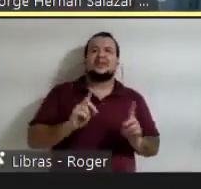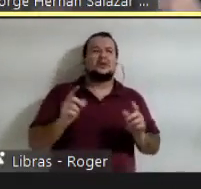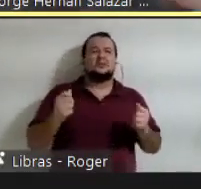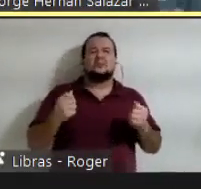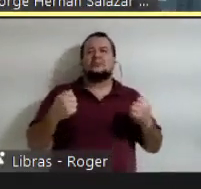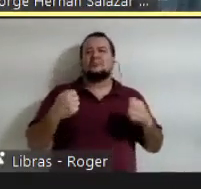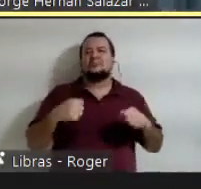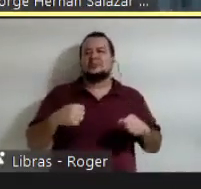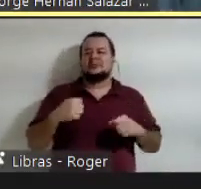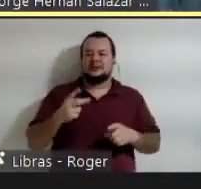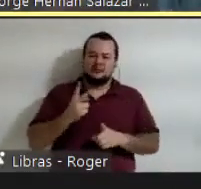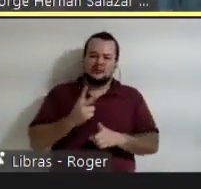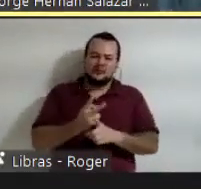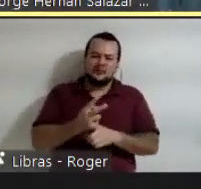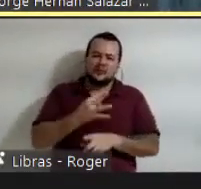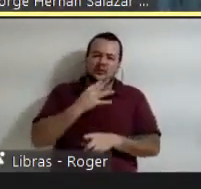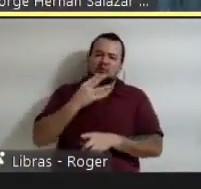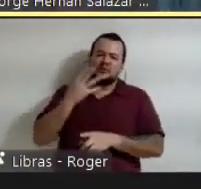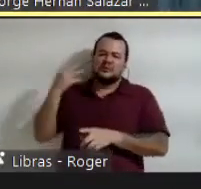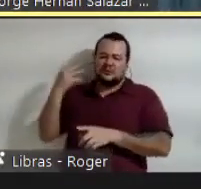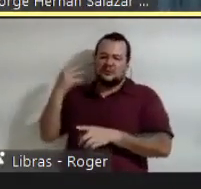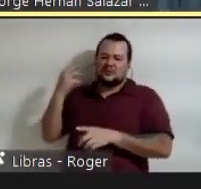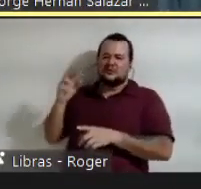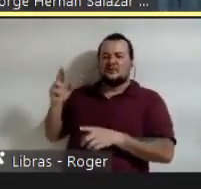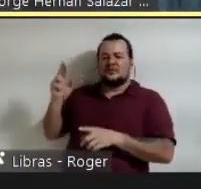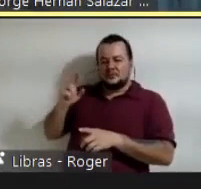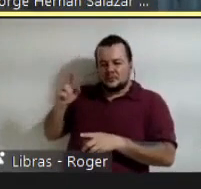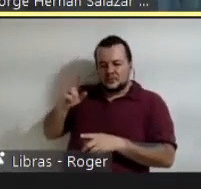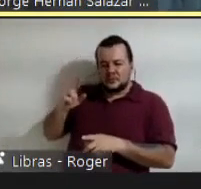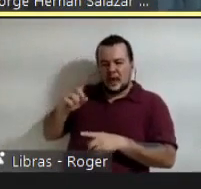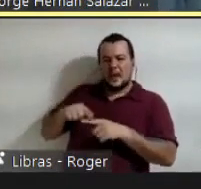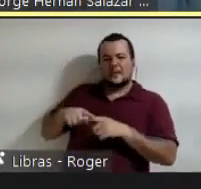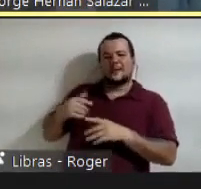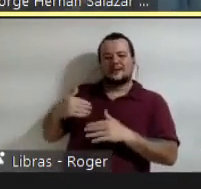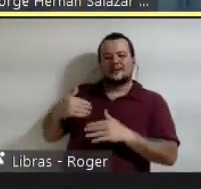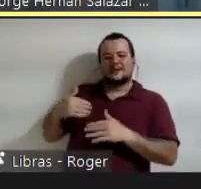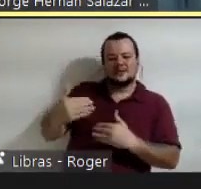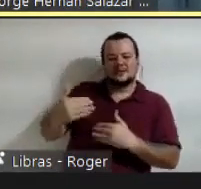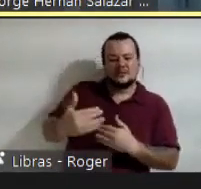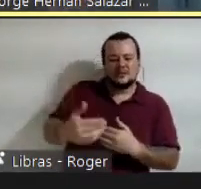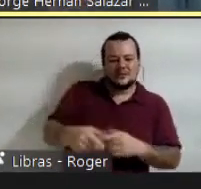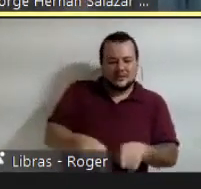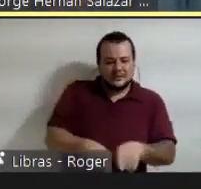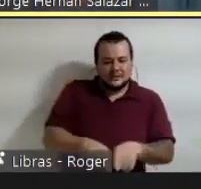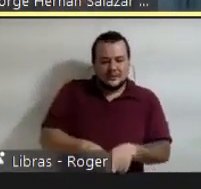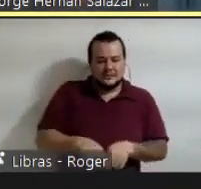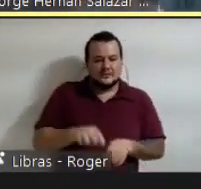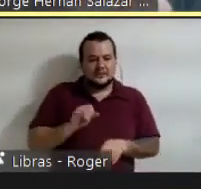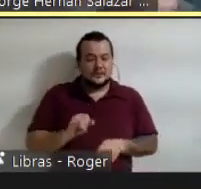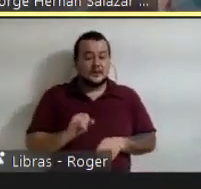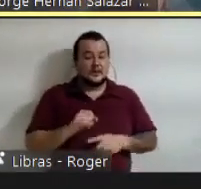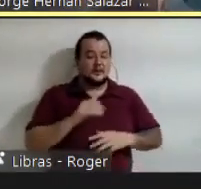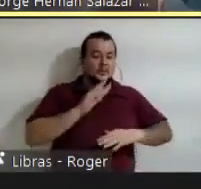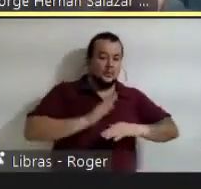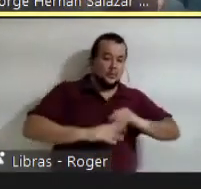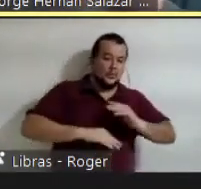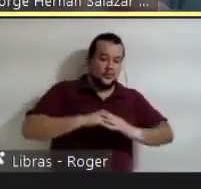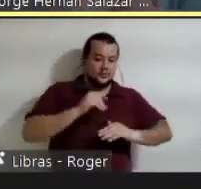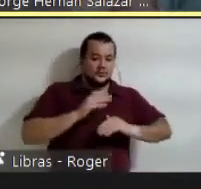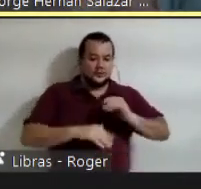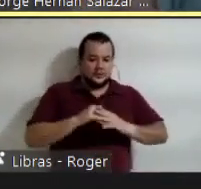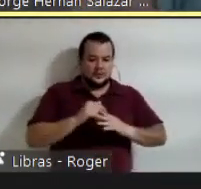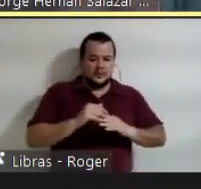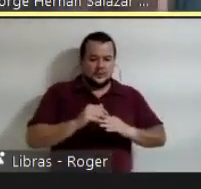mas vamos adelante. Se um profissional da educação se refugia em a comodidade de seu